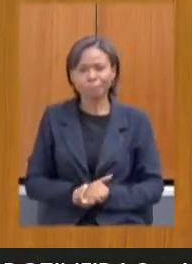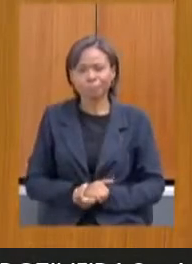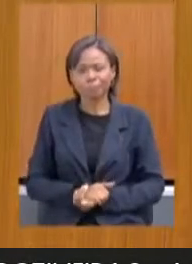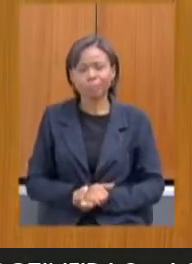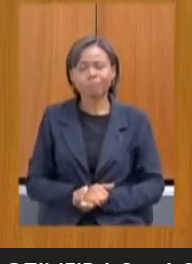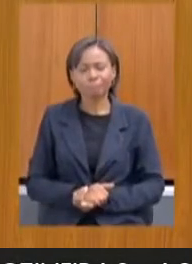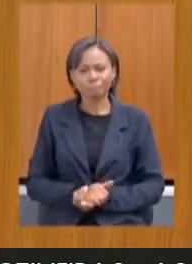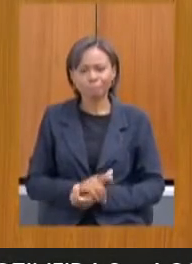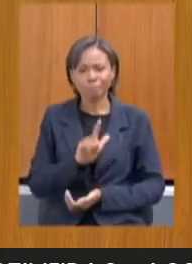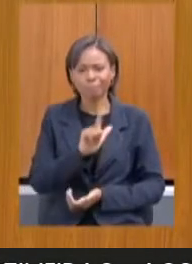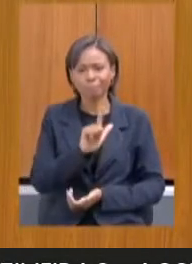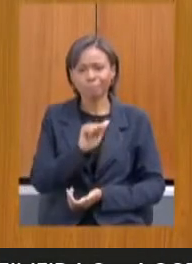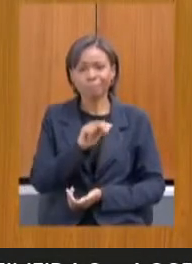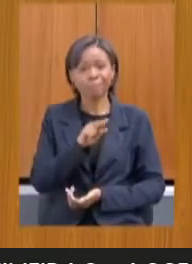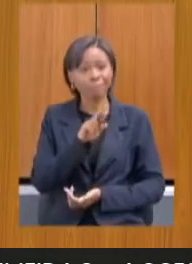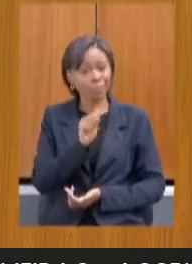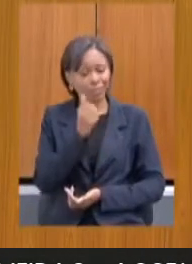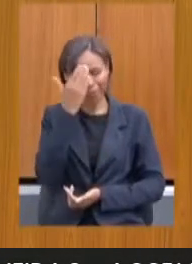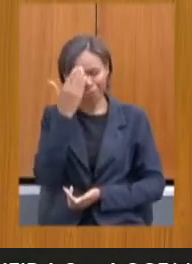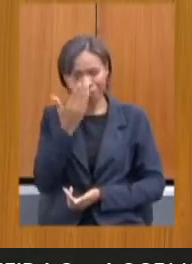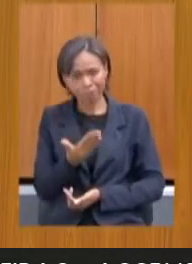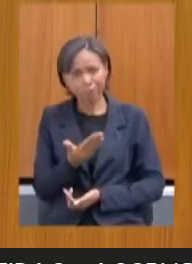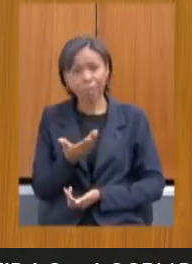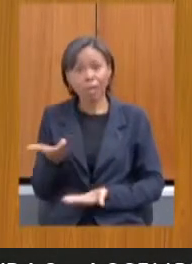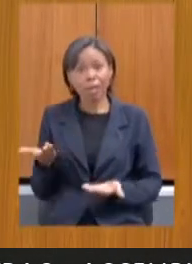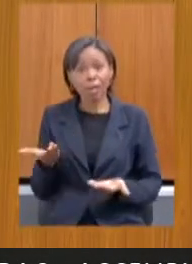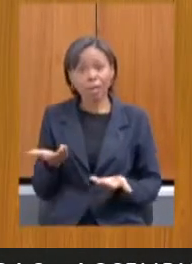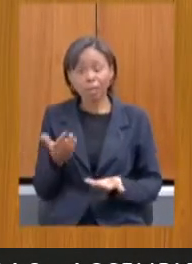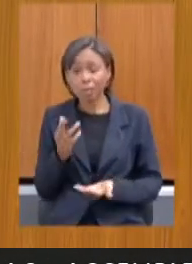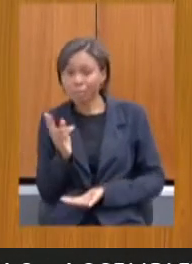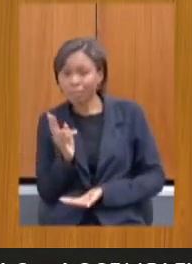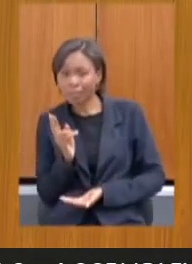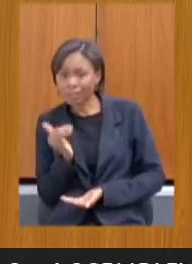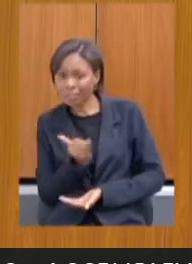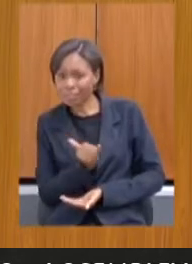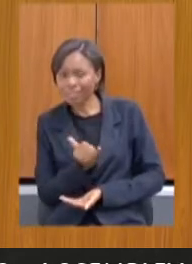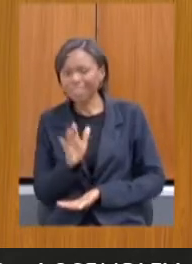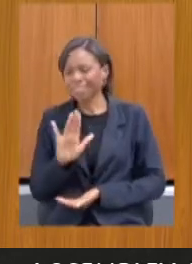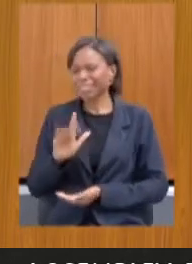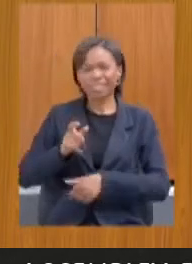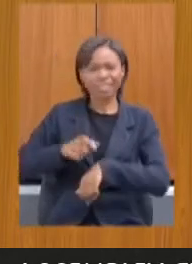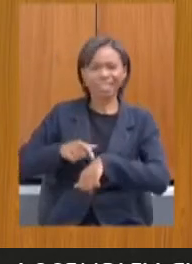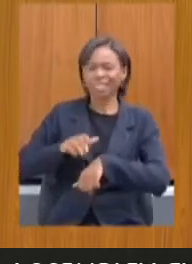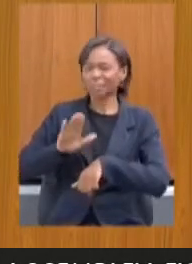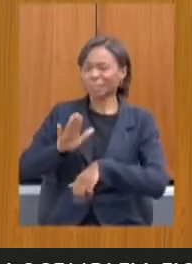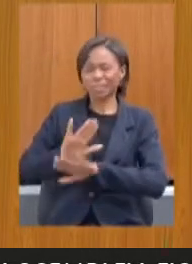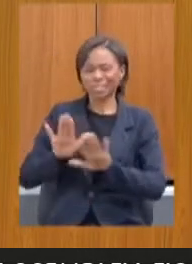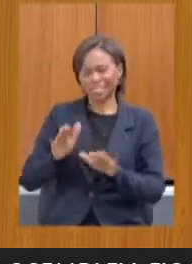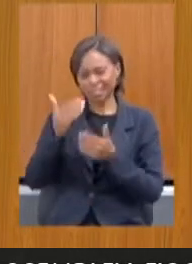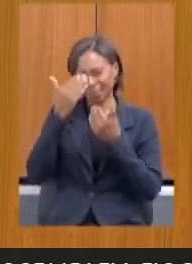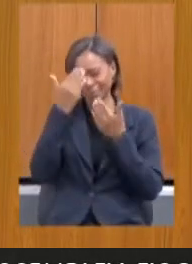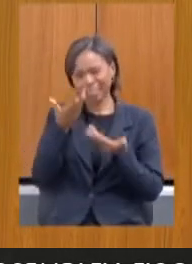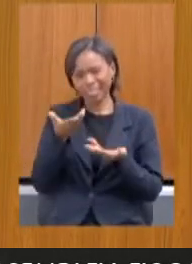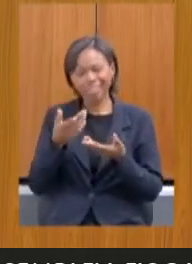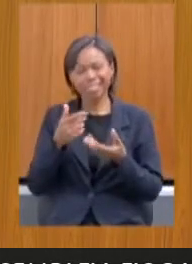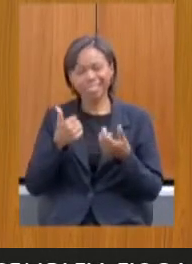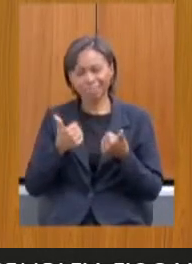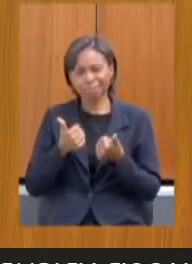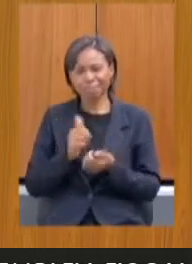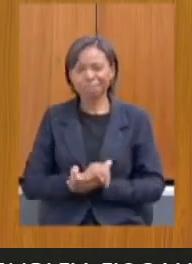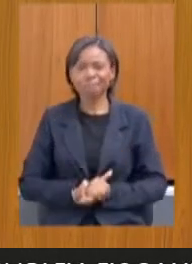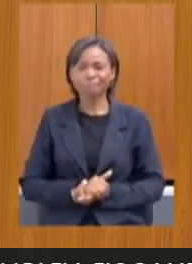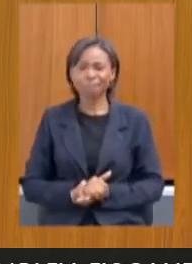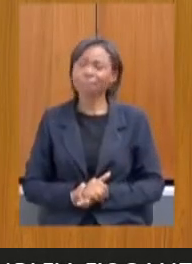Obrigada, deputada Laura. Nós vamos ter réplica. Já tomei tempo demais, presidente. Obrigada. Estou contemplada.